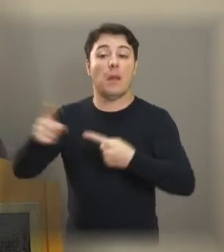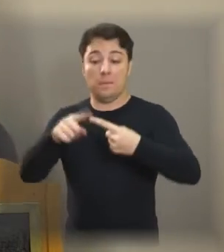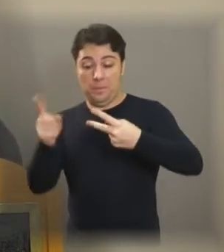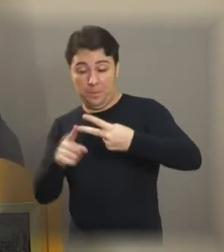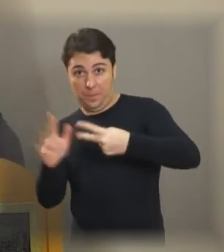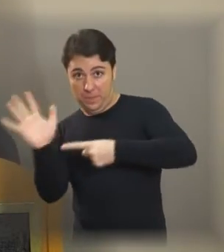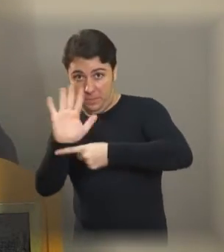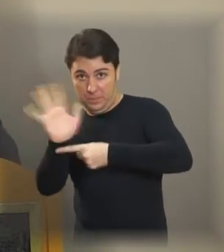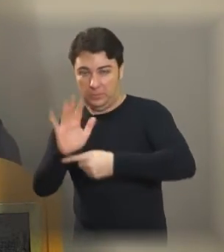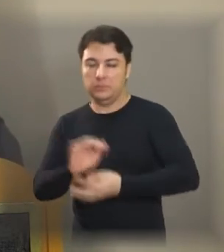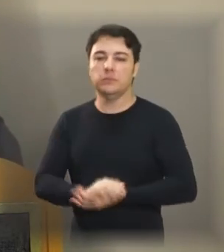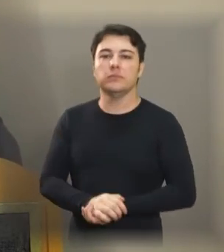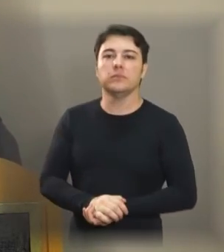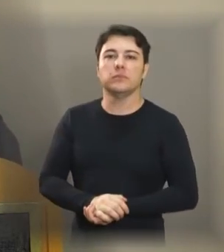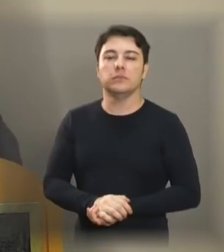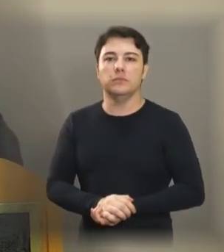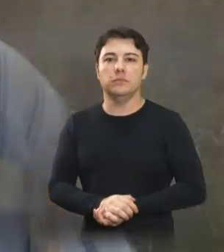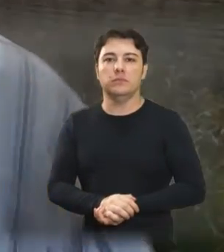para mim, fazendo favor.